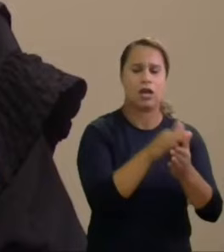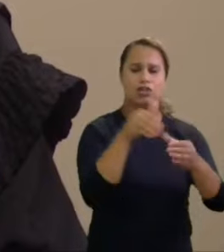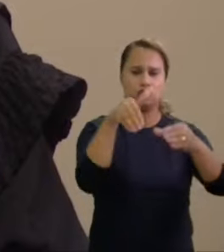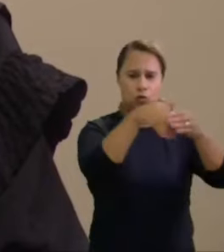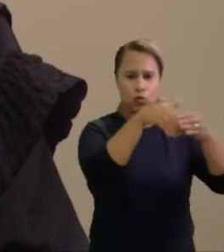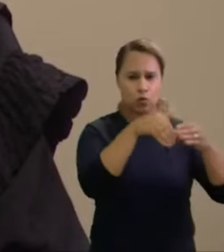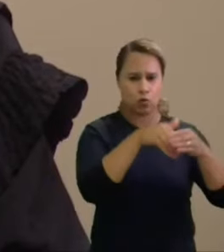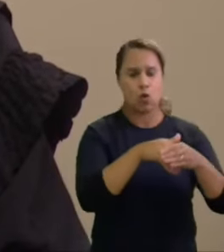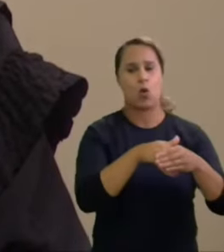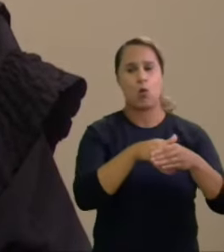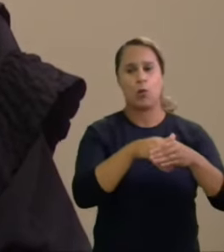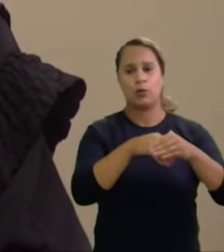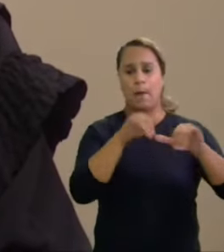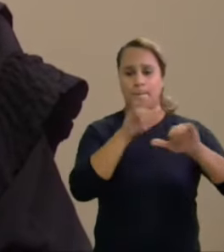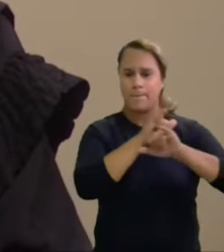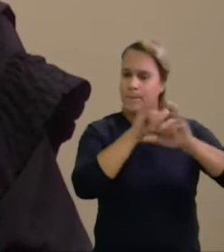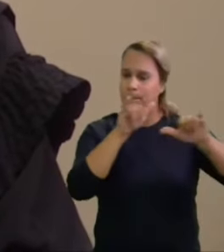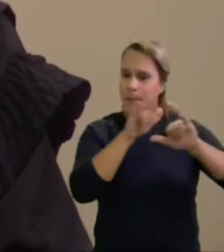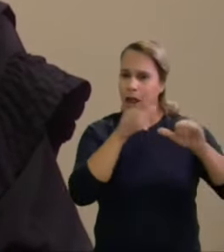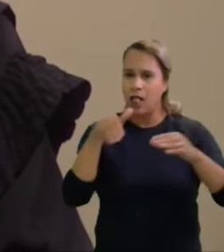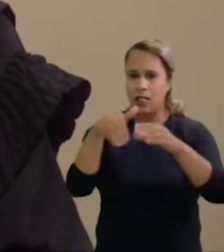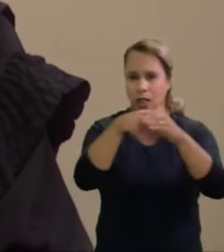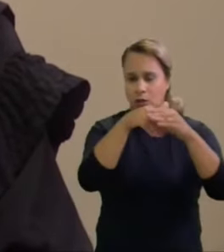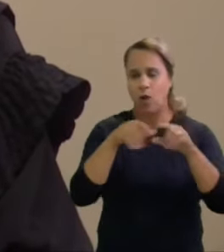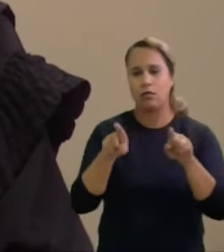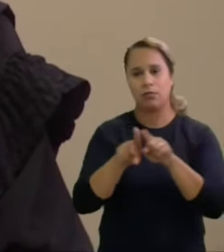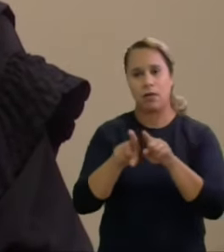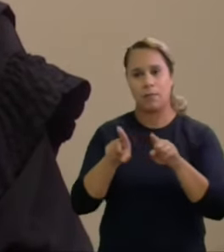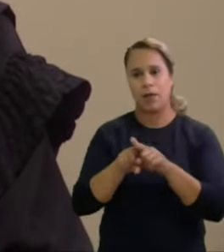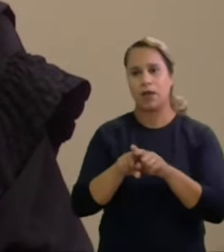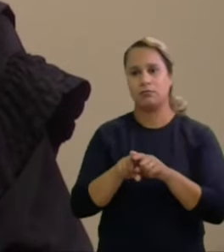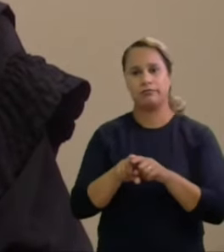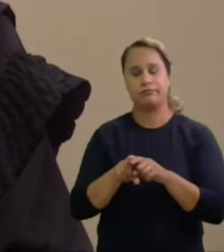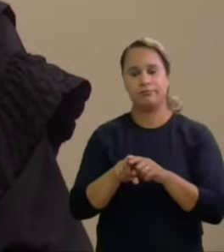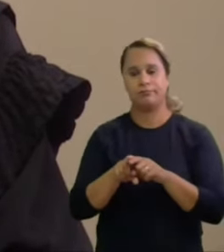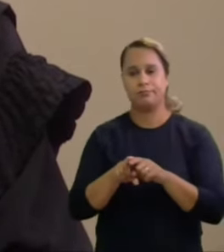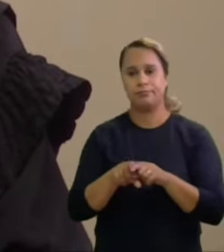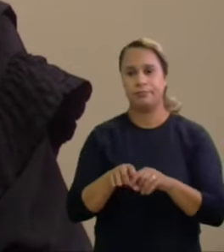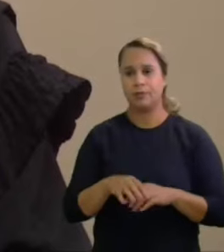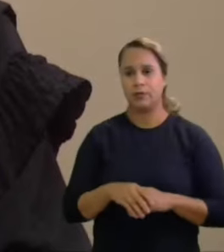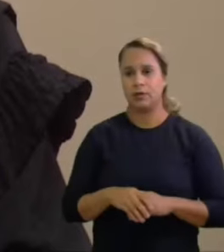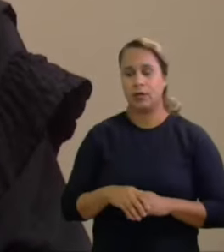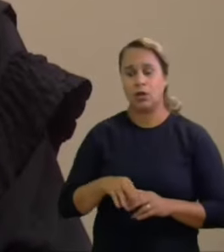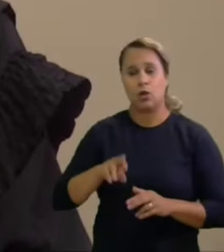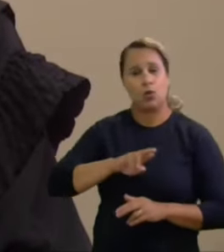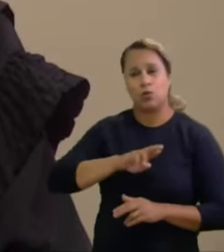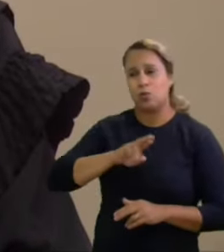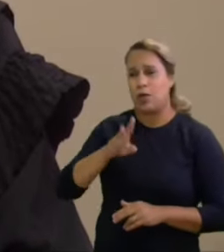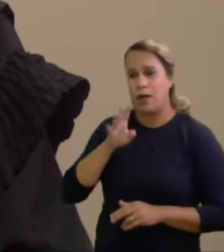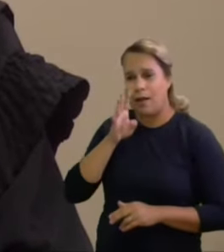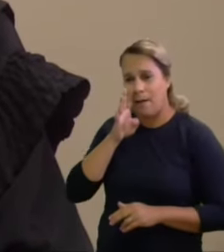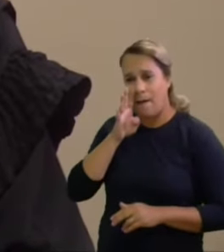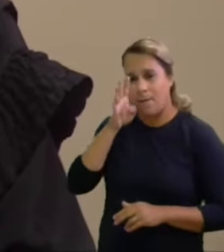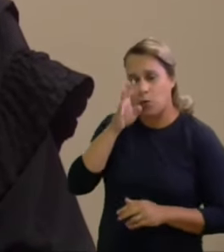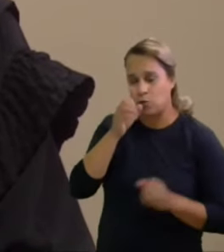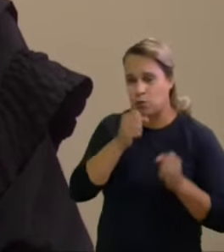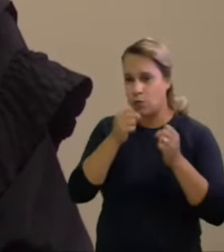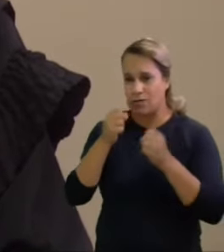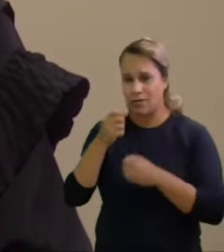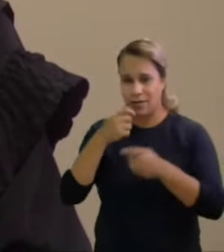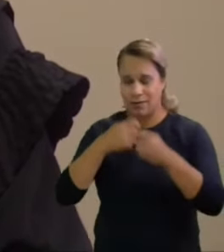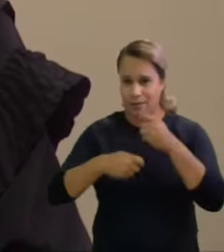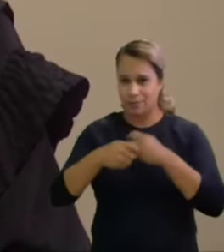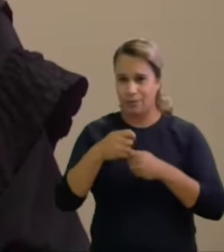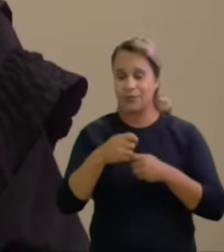propaganda eleitoral não se configurando ainda a corrupção eleitoral ou o abuso de poder dos meios de comunicação essa questão eu